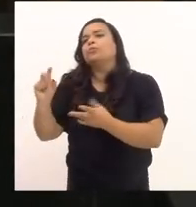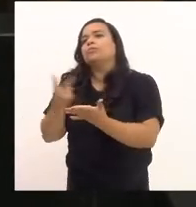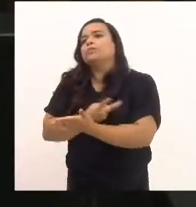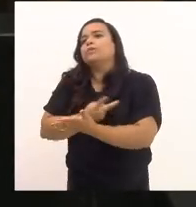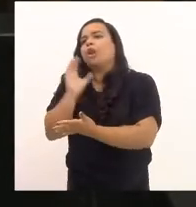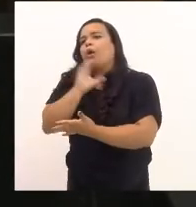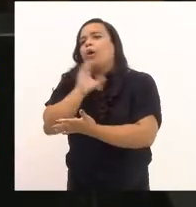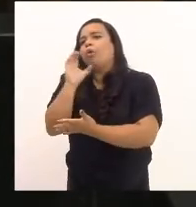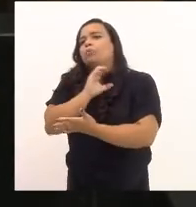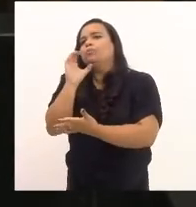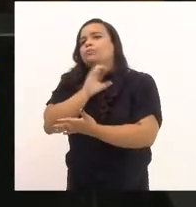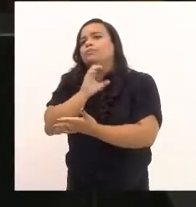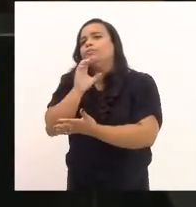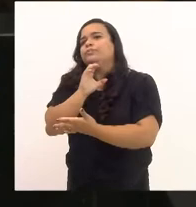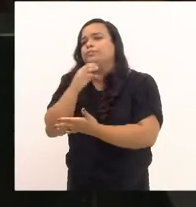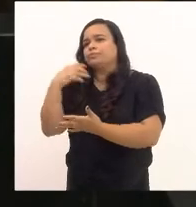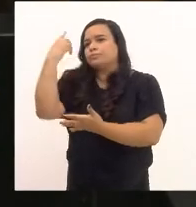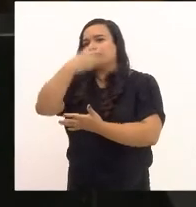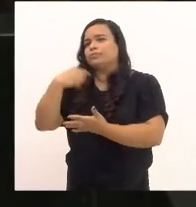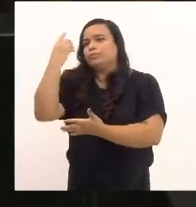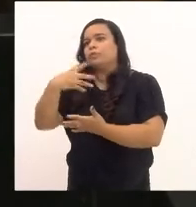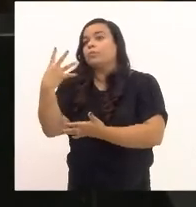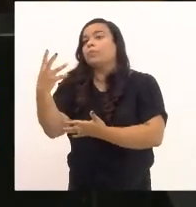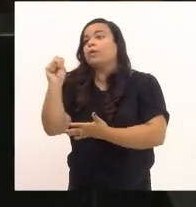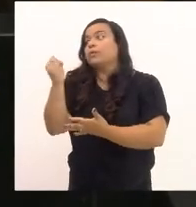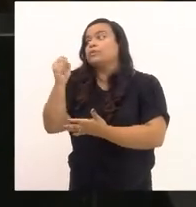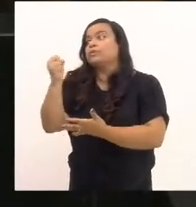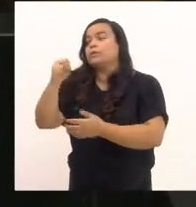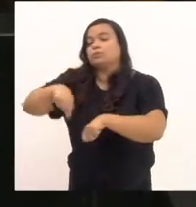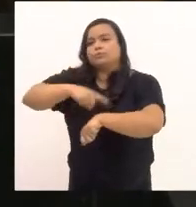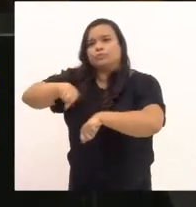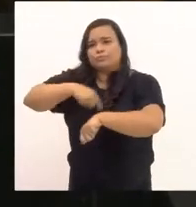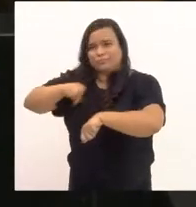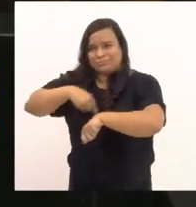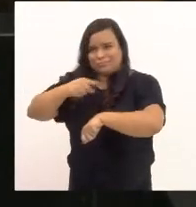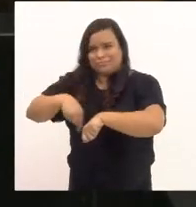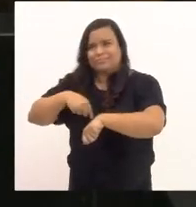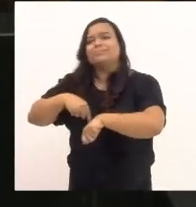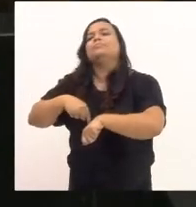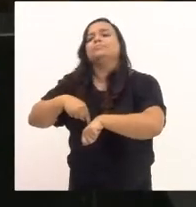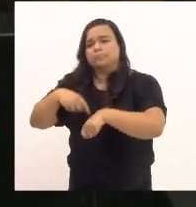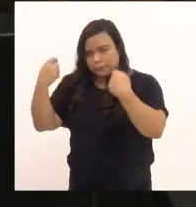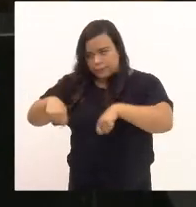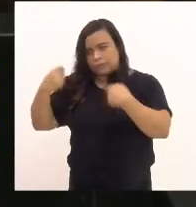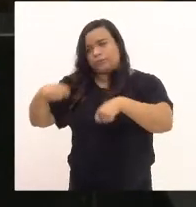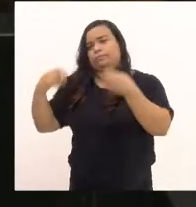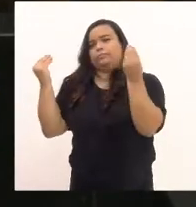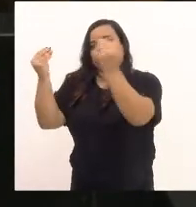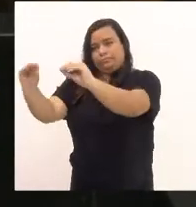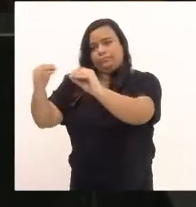em 48 horas, depois da comunicação, tem que publicar.